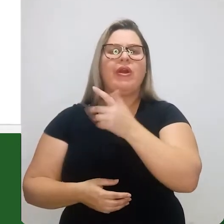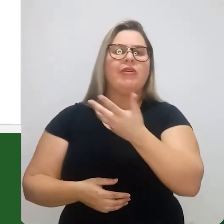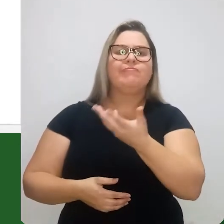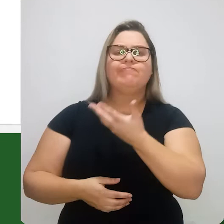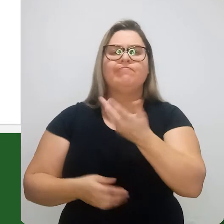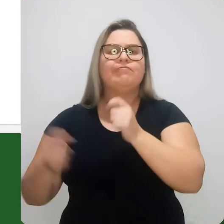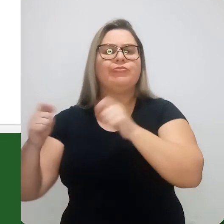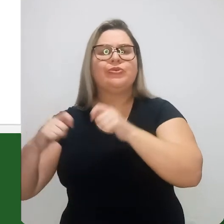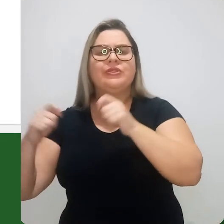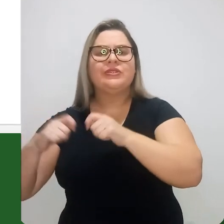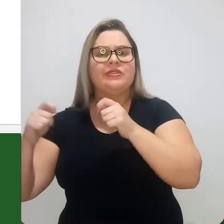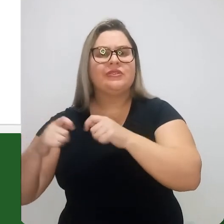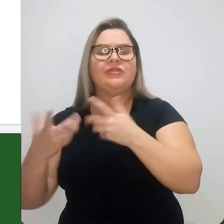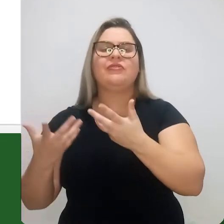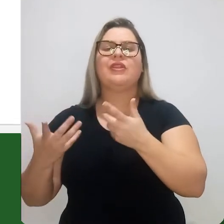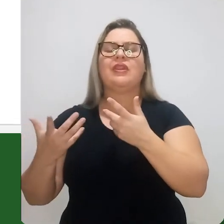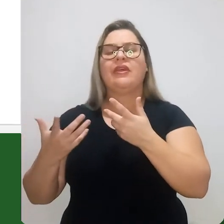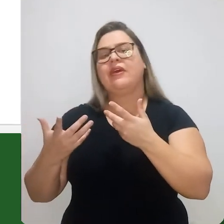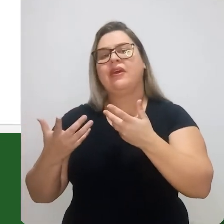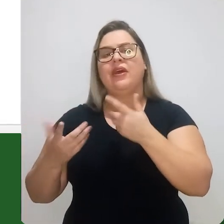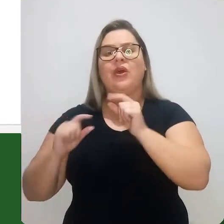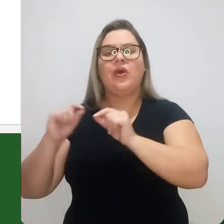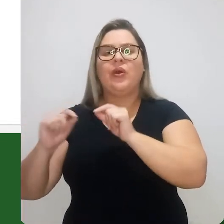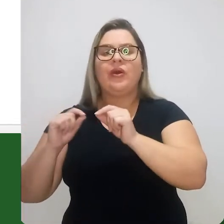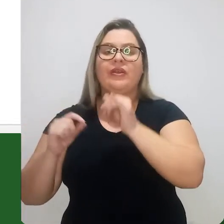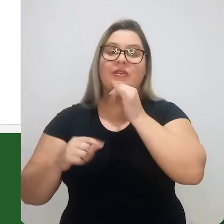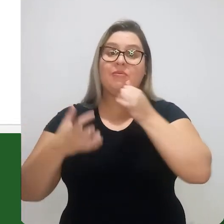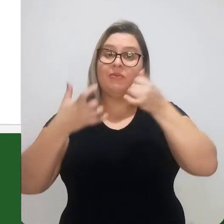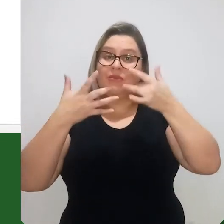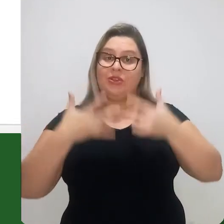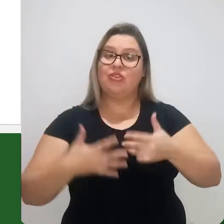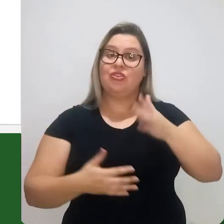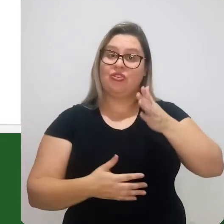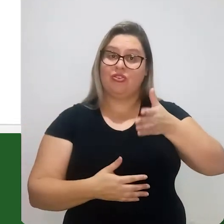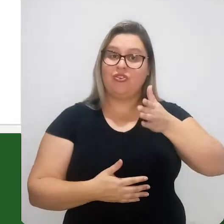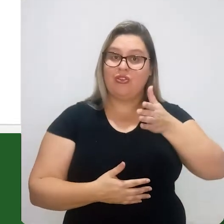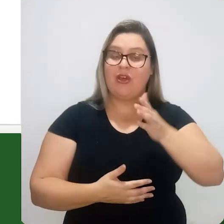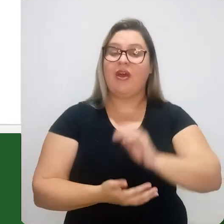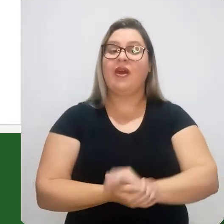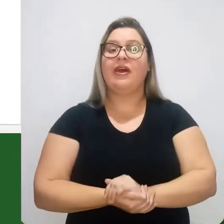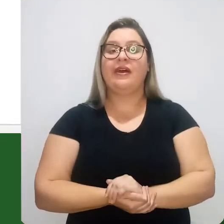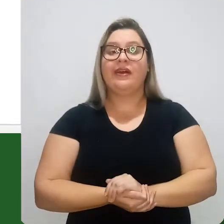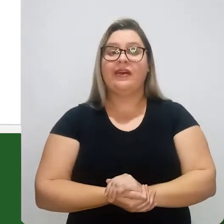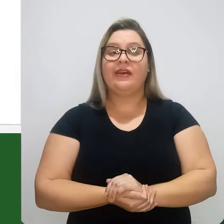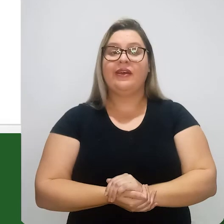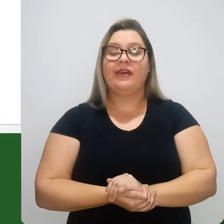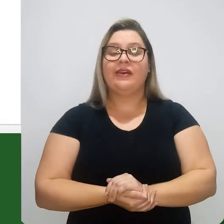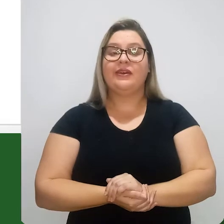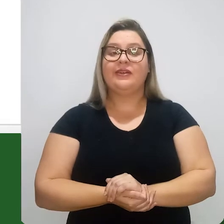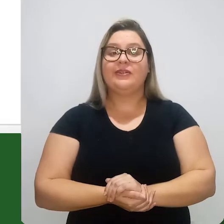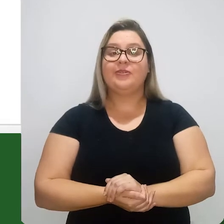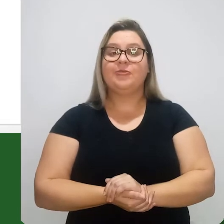Por que isso é possível? Isso é possível, porque, como foi dito anteriormente,